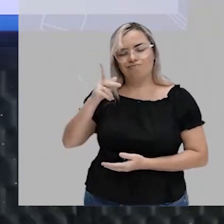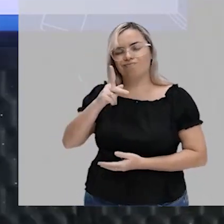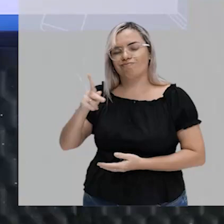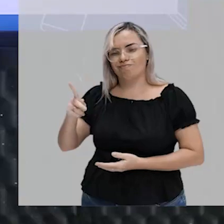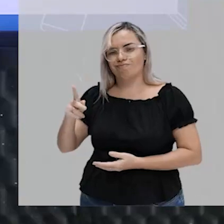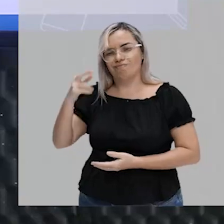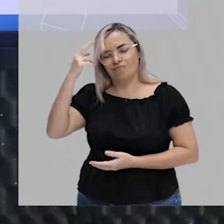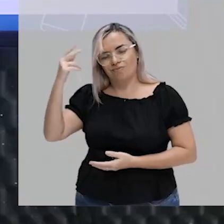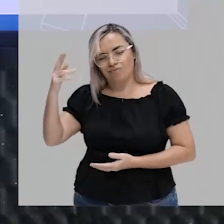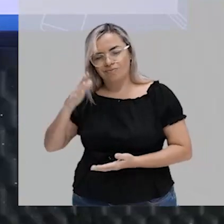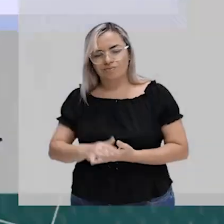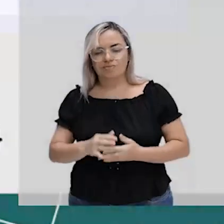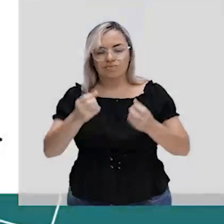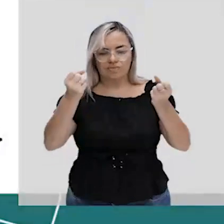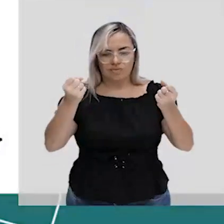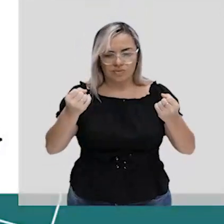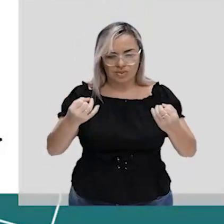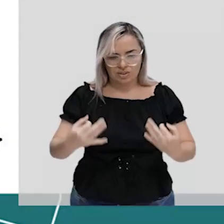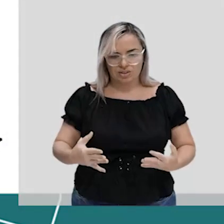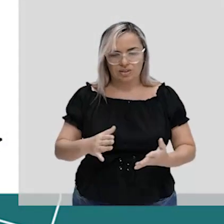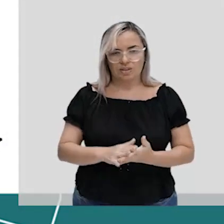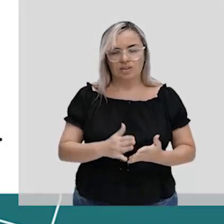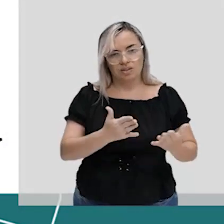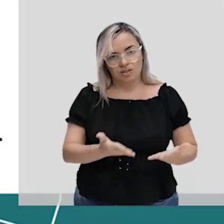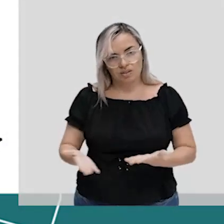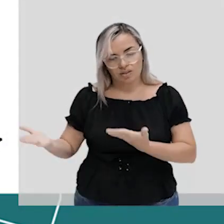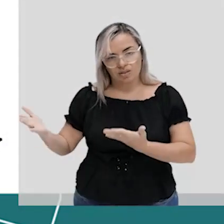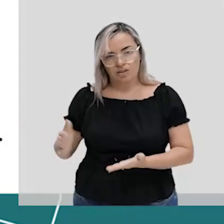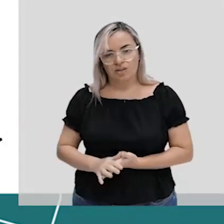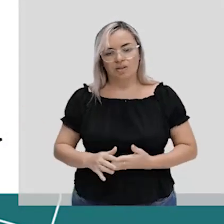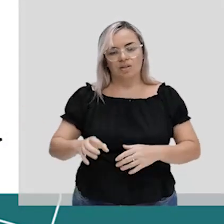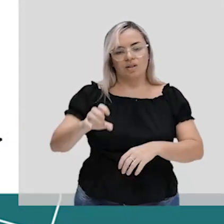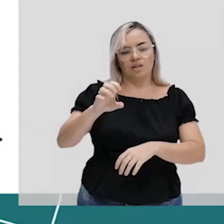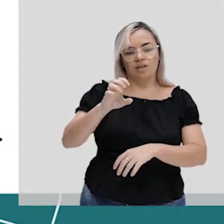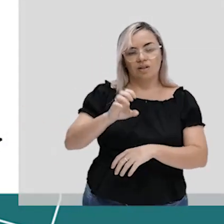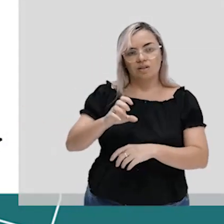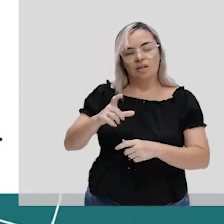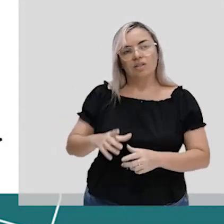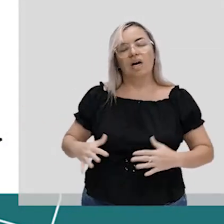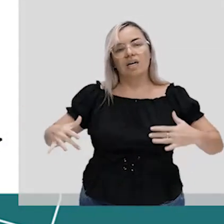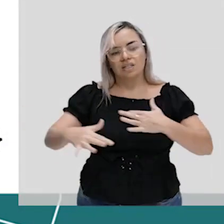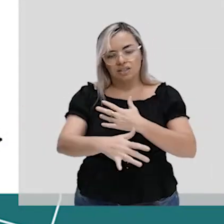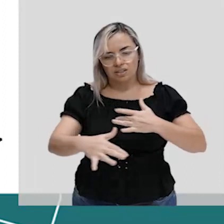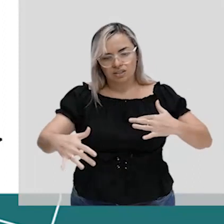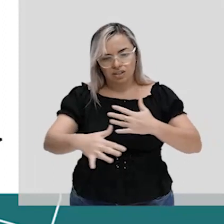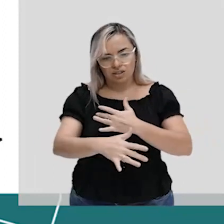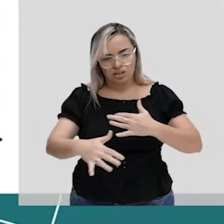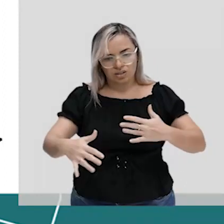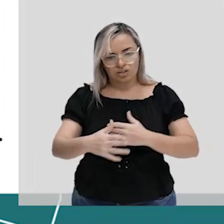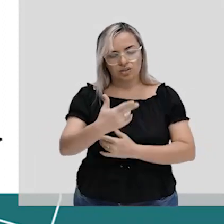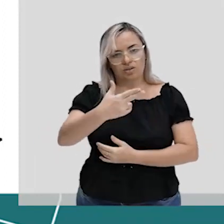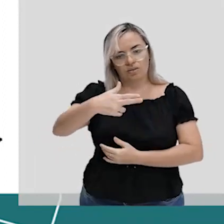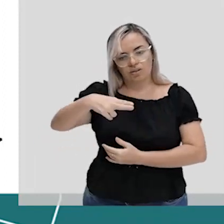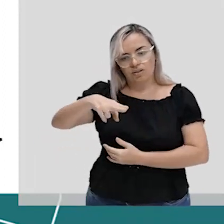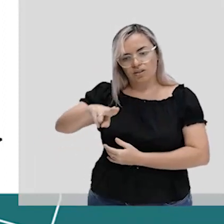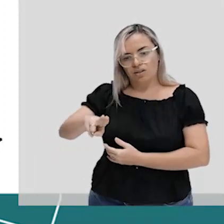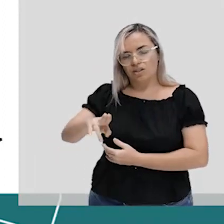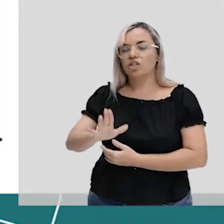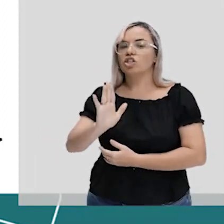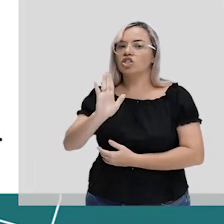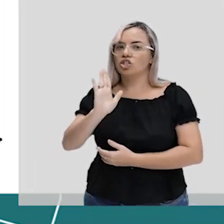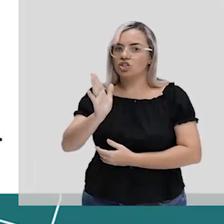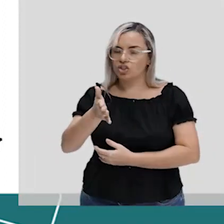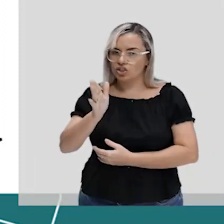vai te dizer que esses elementos, eles são o nome da cidade que já foi capital do Brasil.